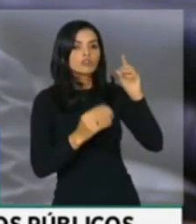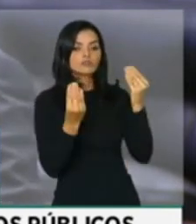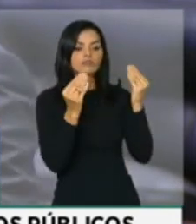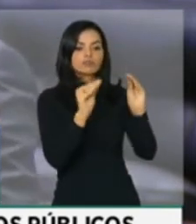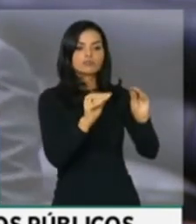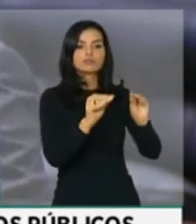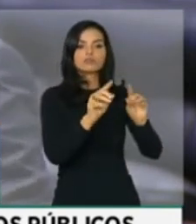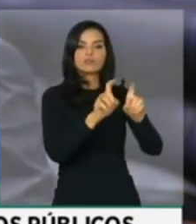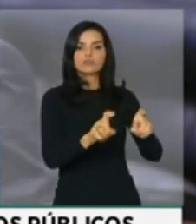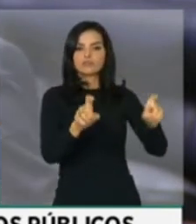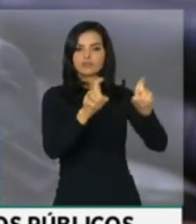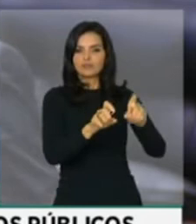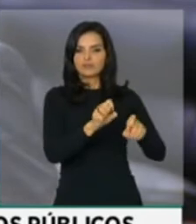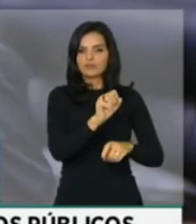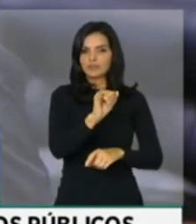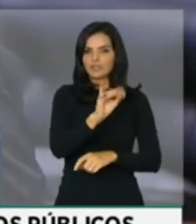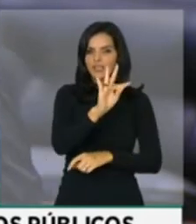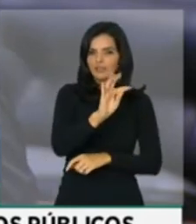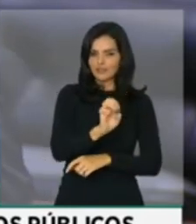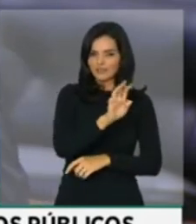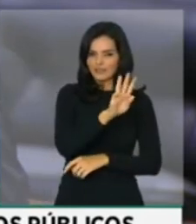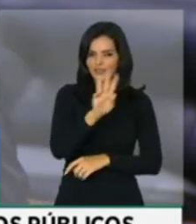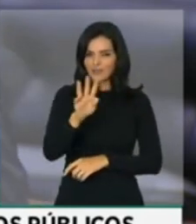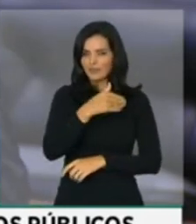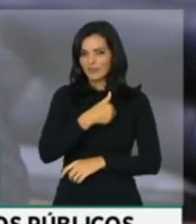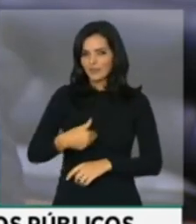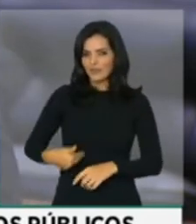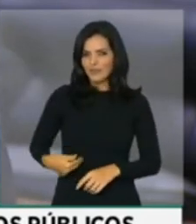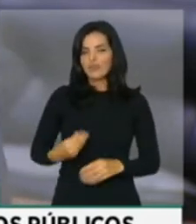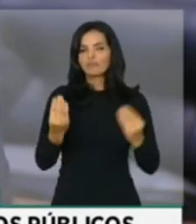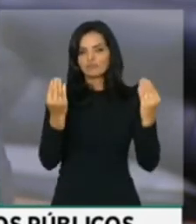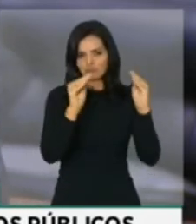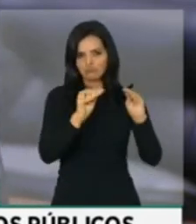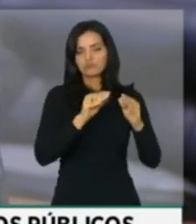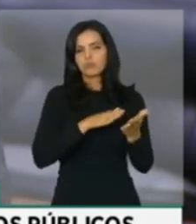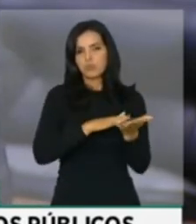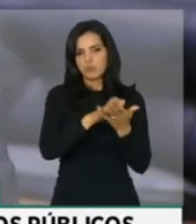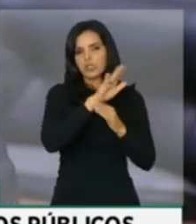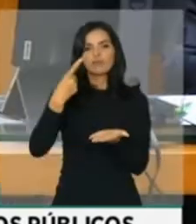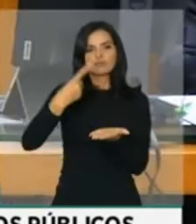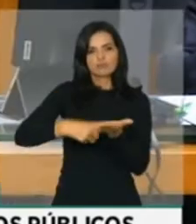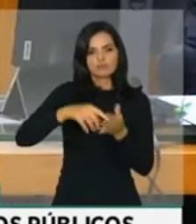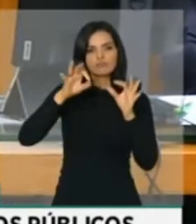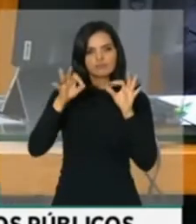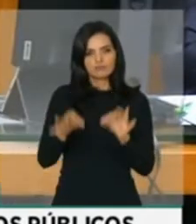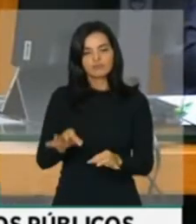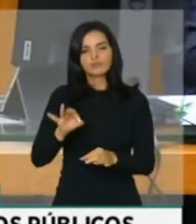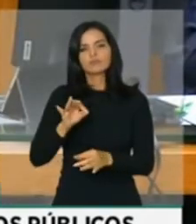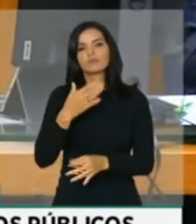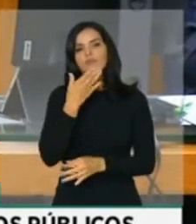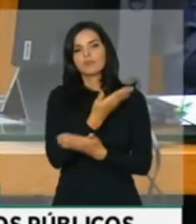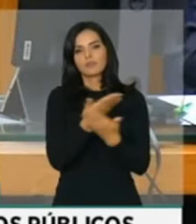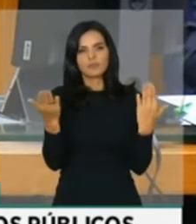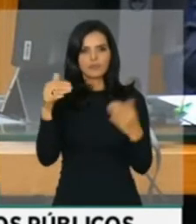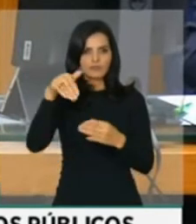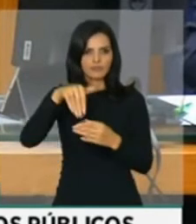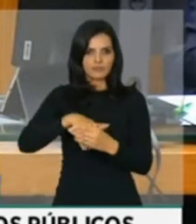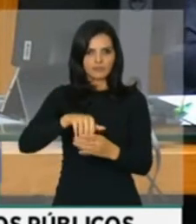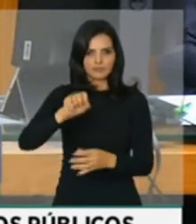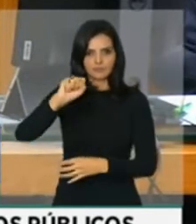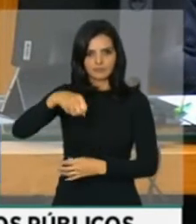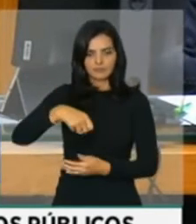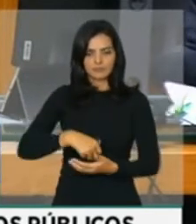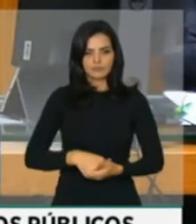governo e nós reafirmamos o acordo aqui. Obrigado, senhor presidente. Peço a todos que votem sim. Obrigado, deputado Ricardo